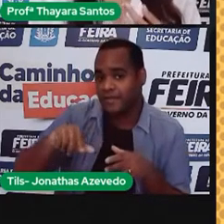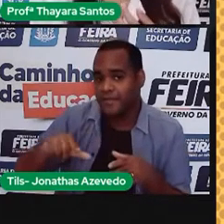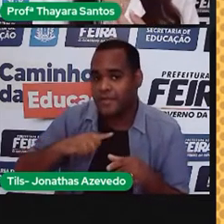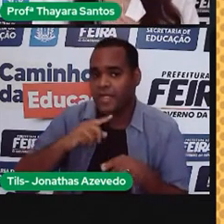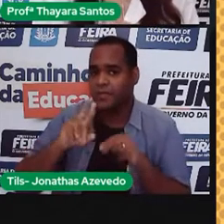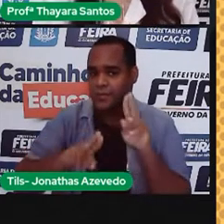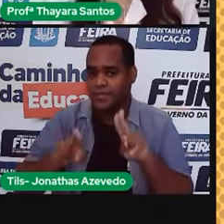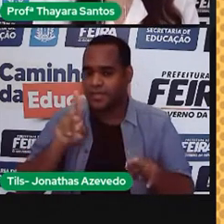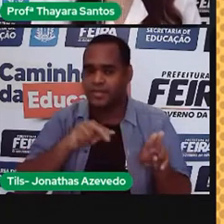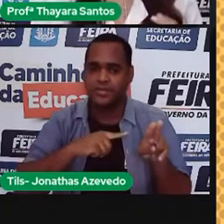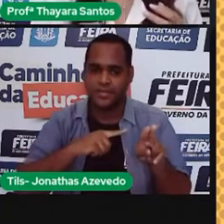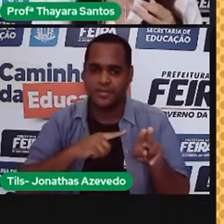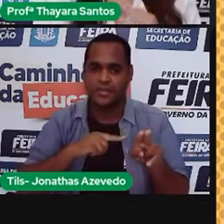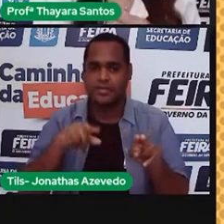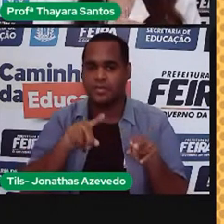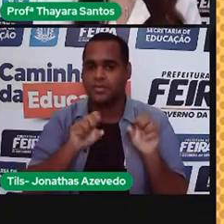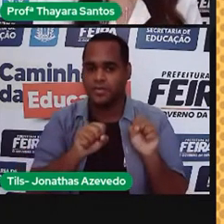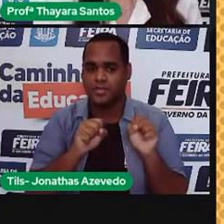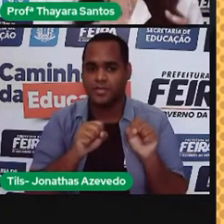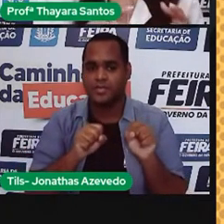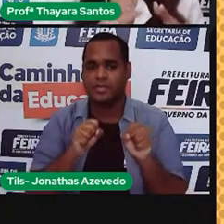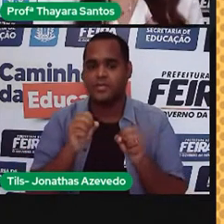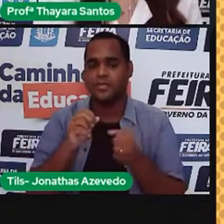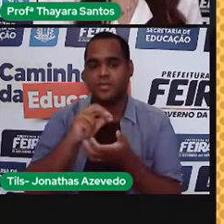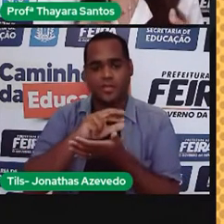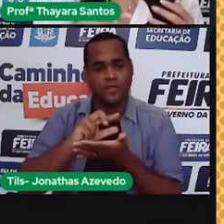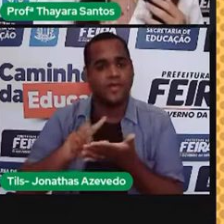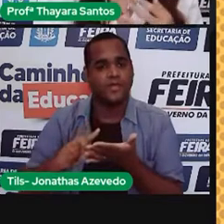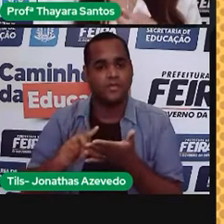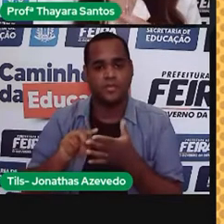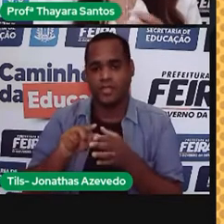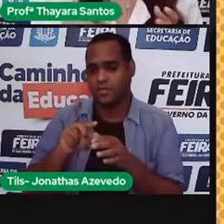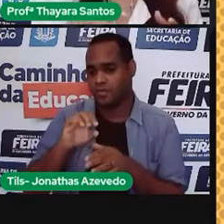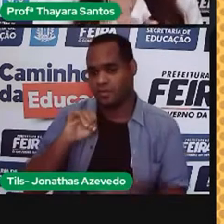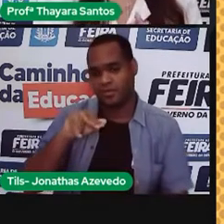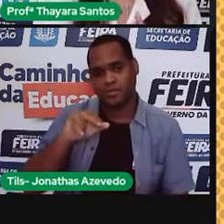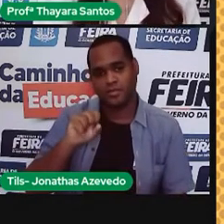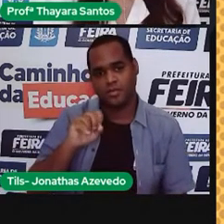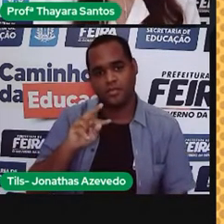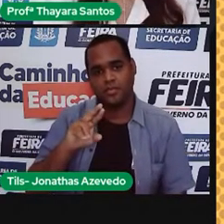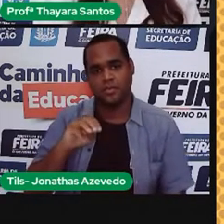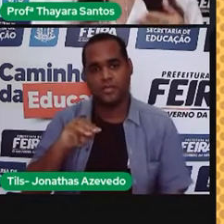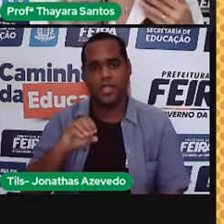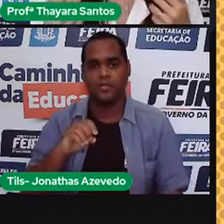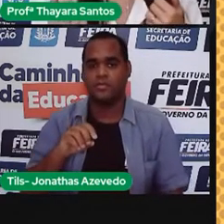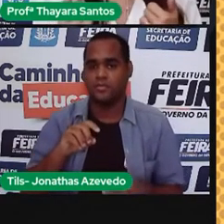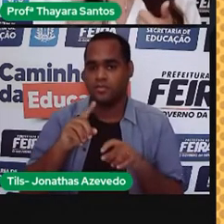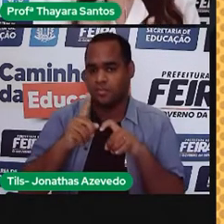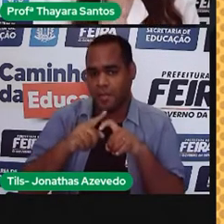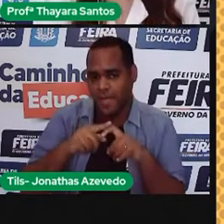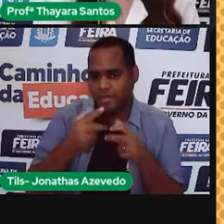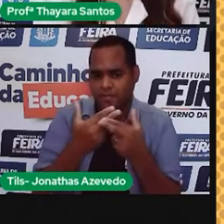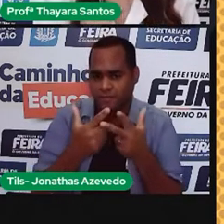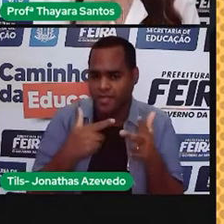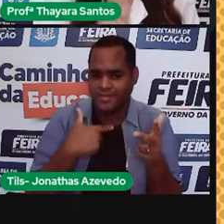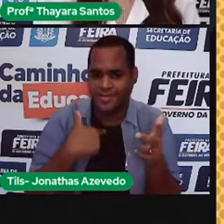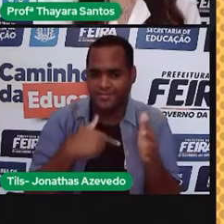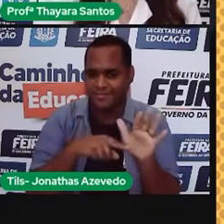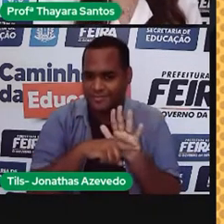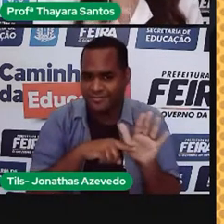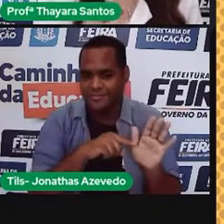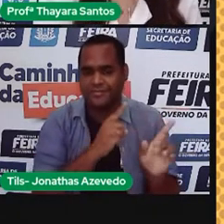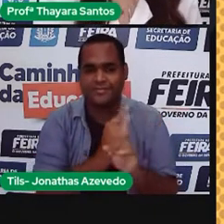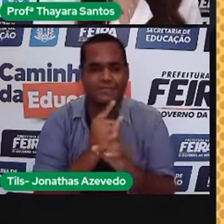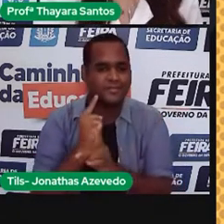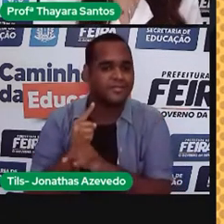A gente utiliza eles para produzir os instrumentos, inclusive aqueles instrumentos médicos. A gente utiliza esses materiais